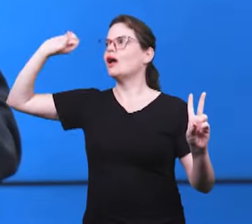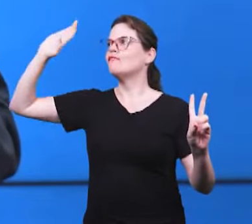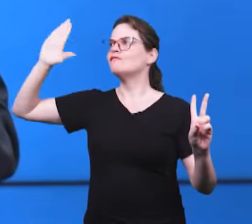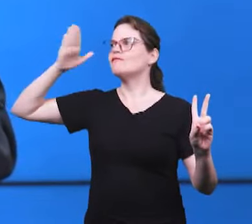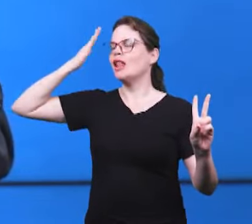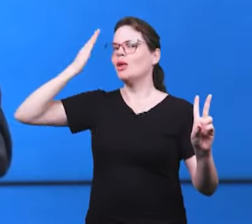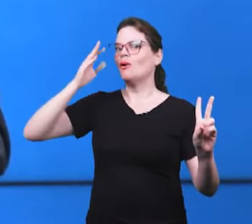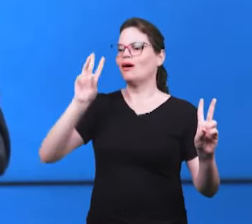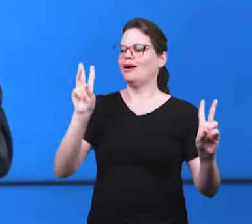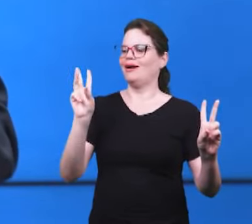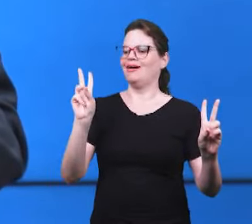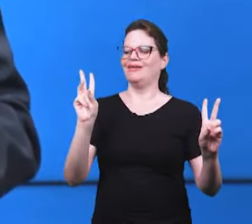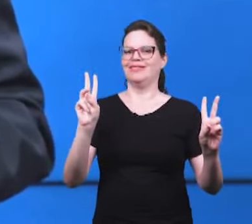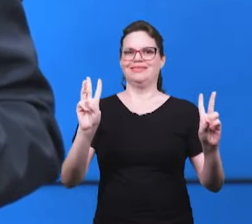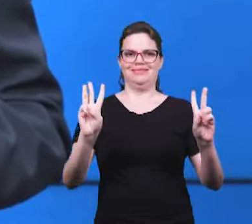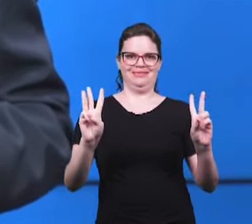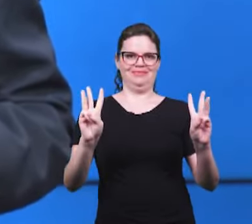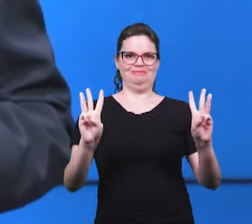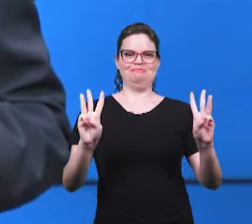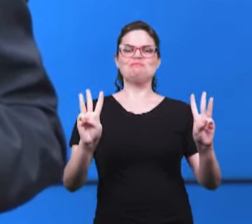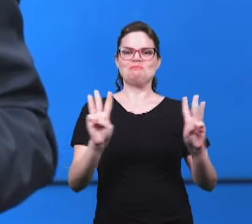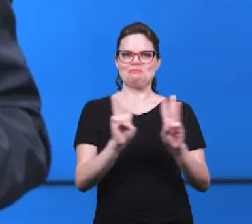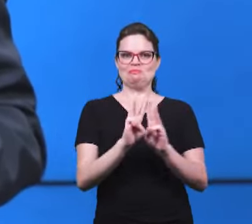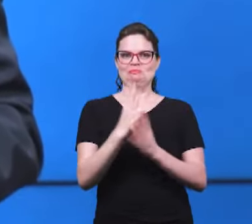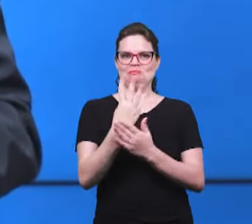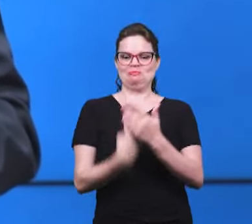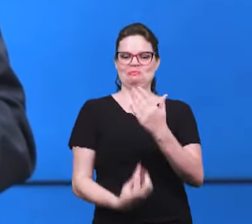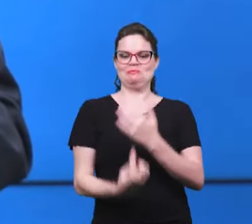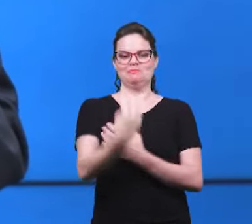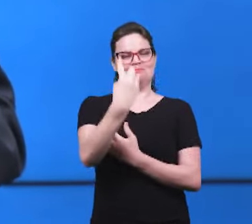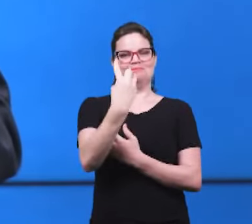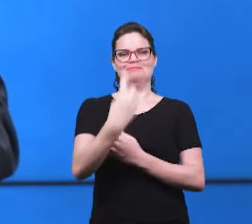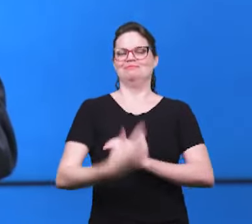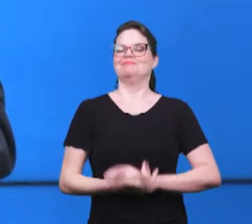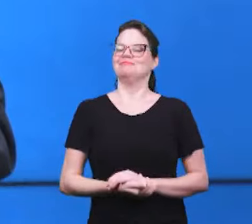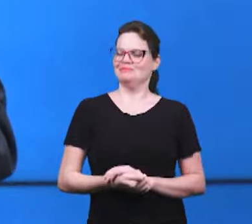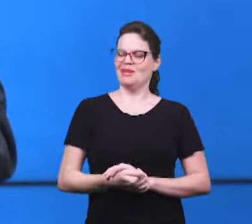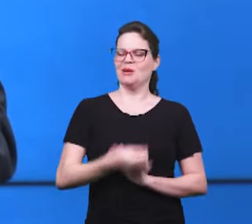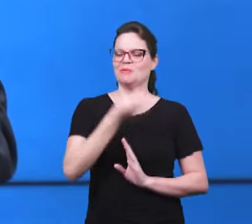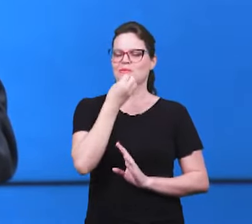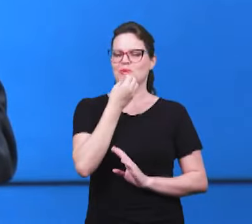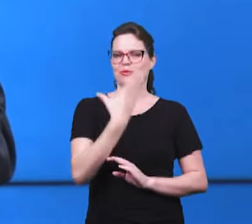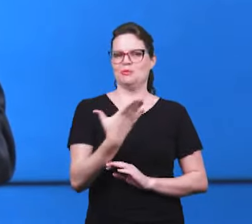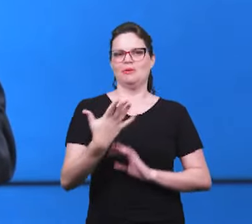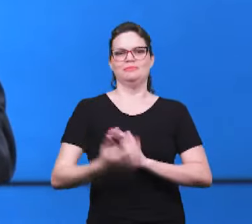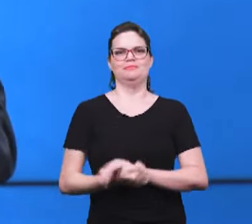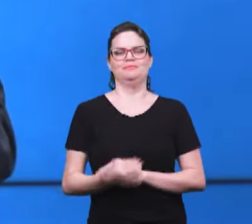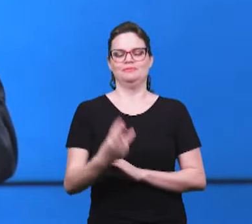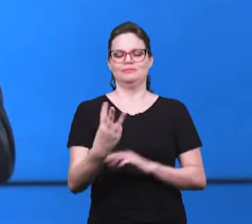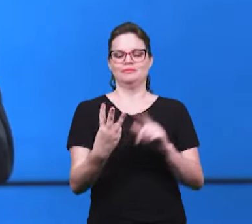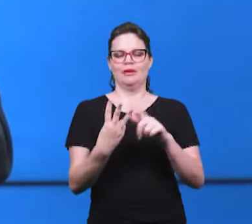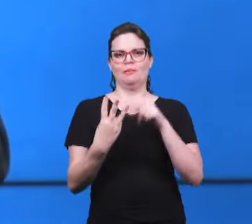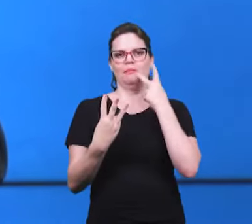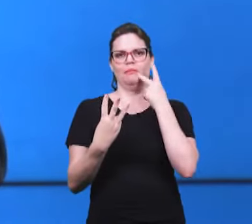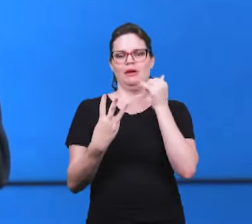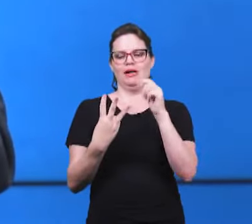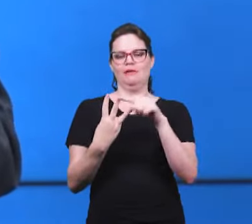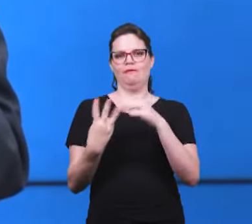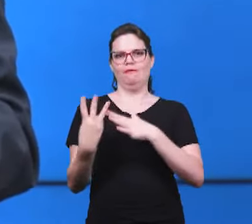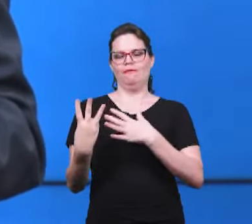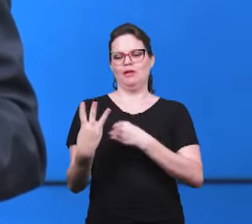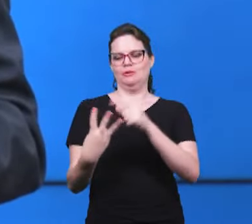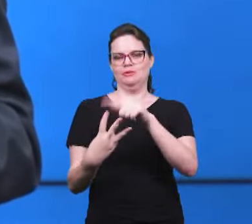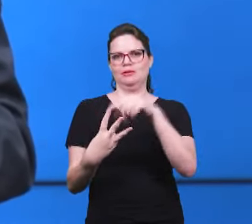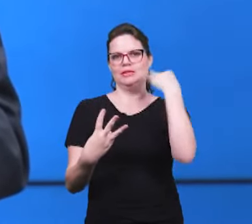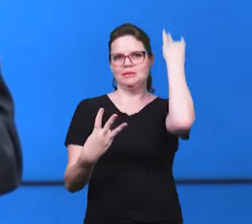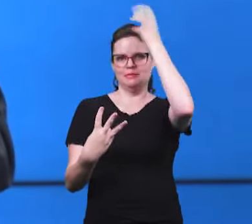mostrou, que o Espírito Santo revelou, muito bem colocado na irmã, a figura então ali da trindade. O Pai, o Filho e o Espírito